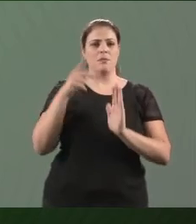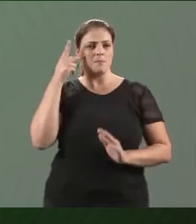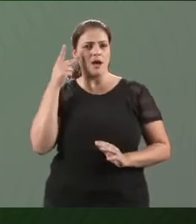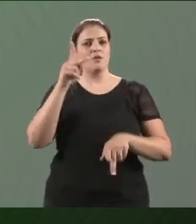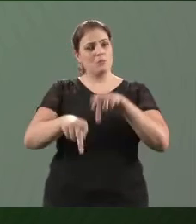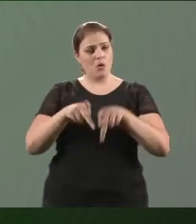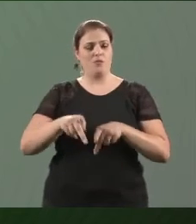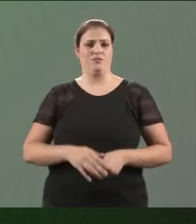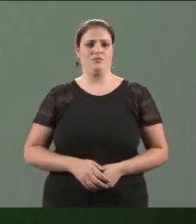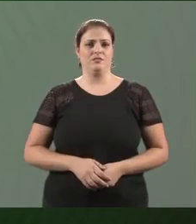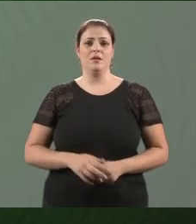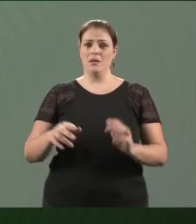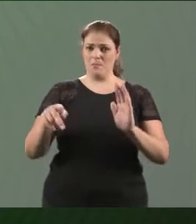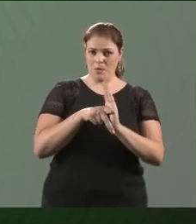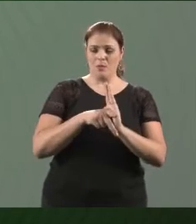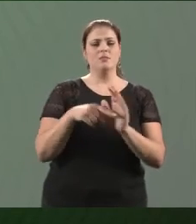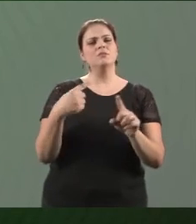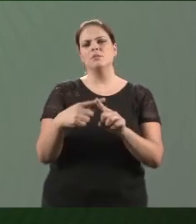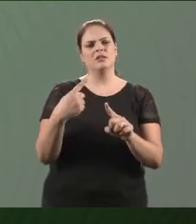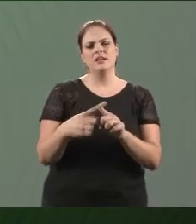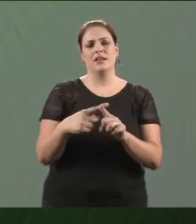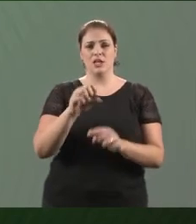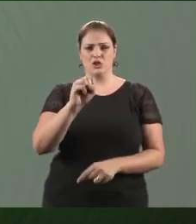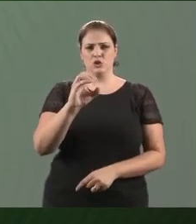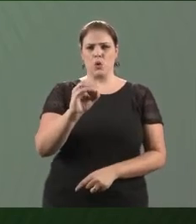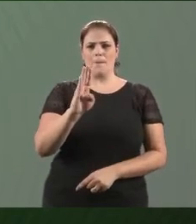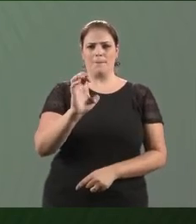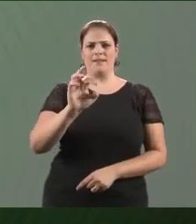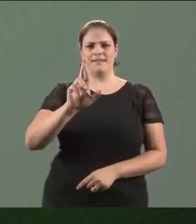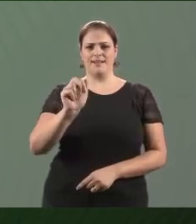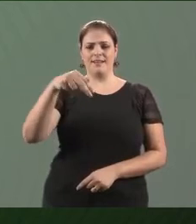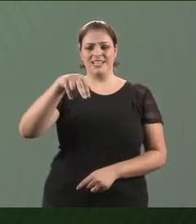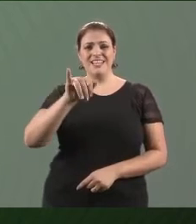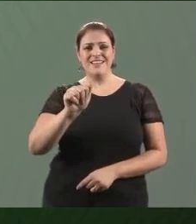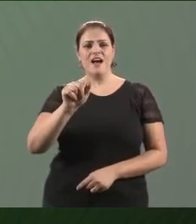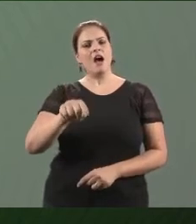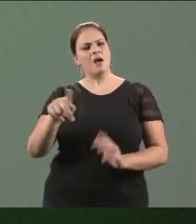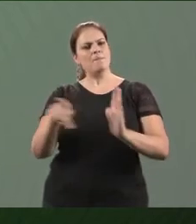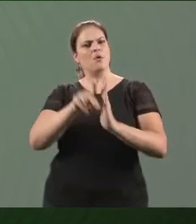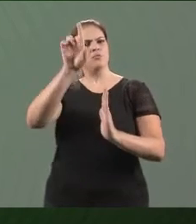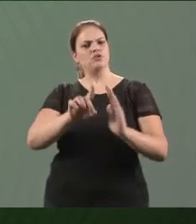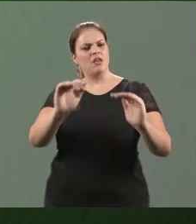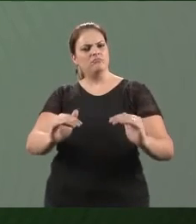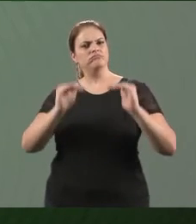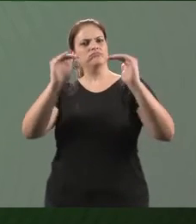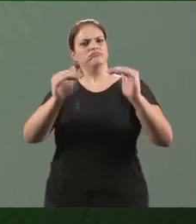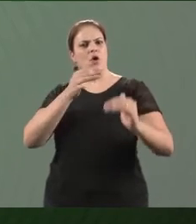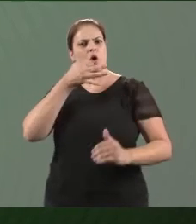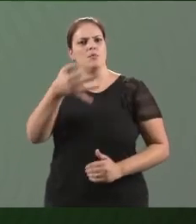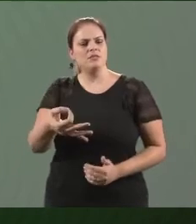Do povo, porque o poder maior, chamado de soberania, é um patrimônio coletivo, pertence a todos.